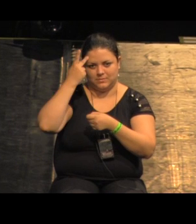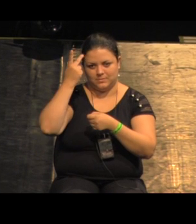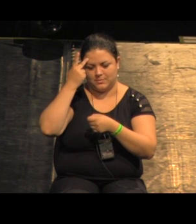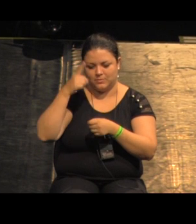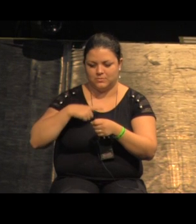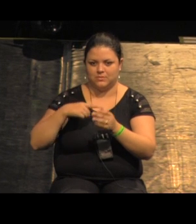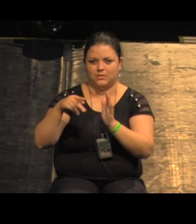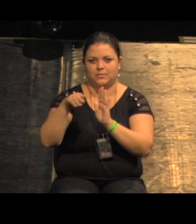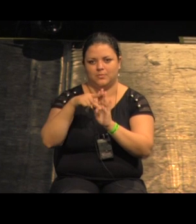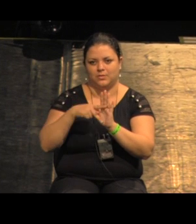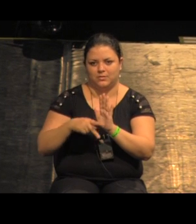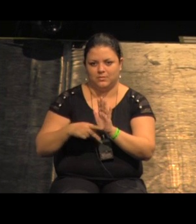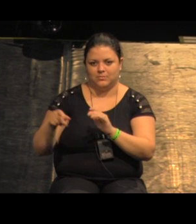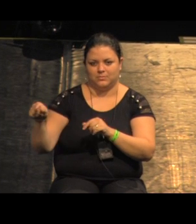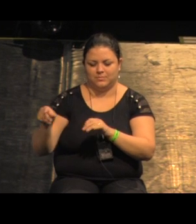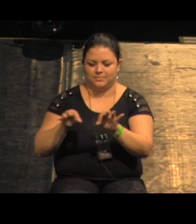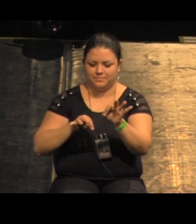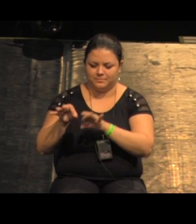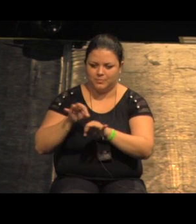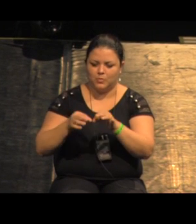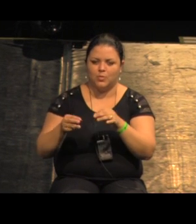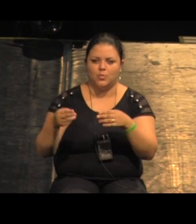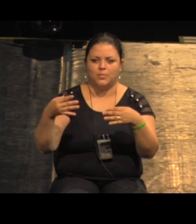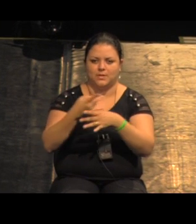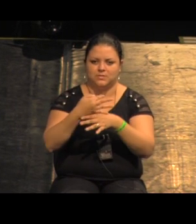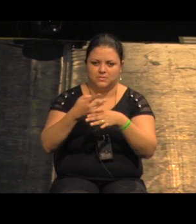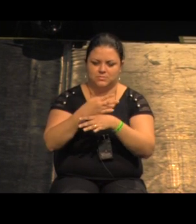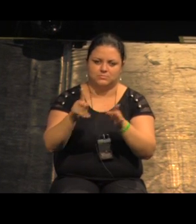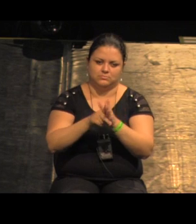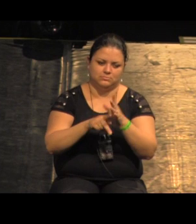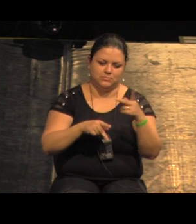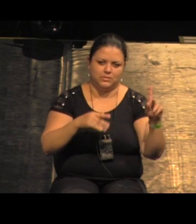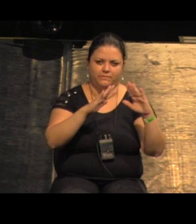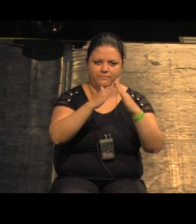urbanização de favelas